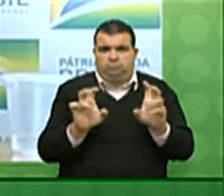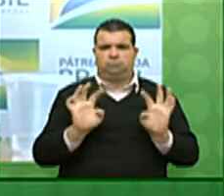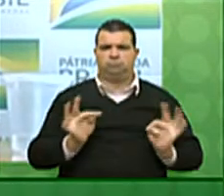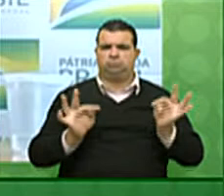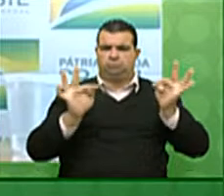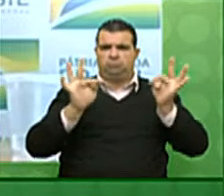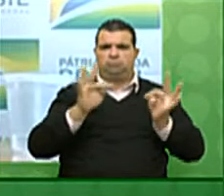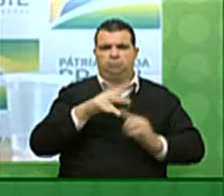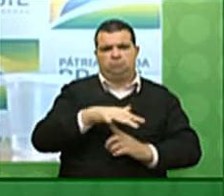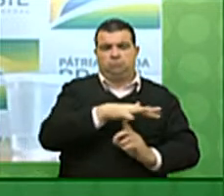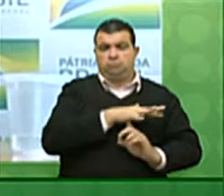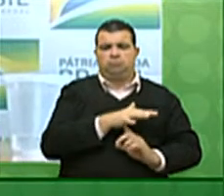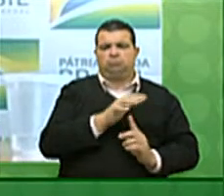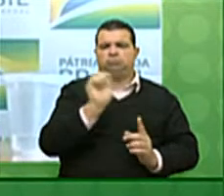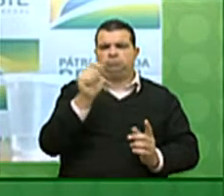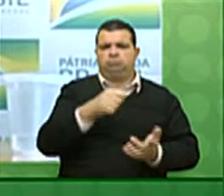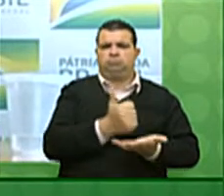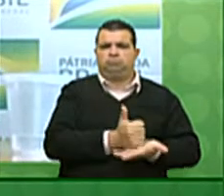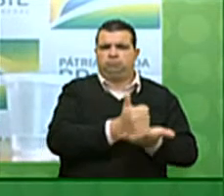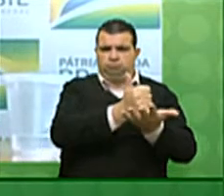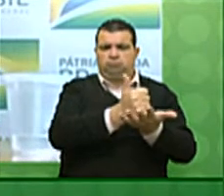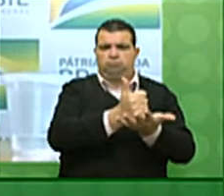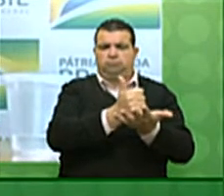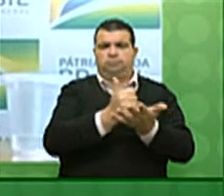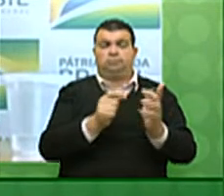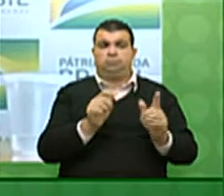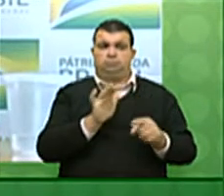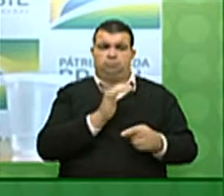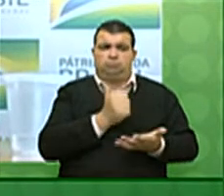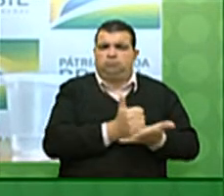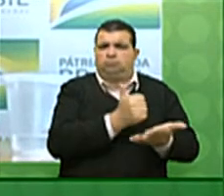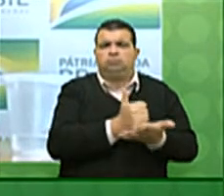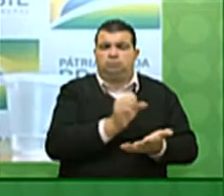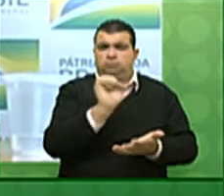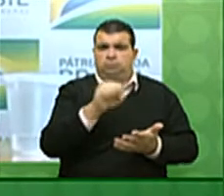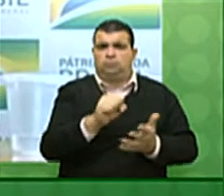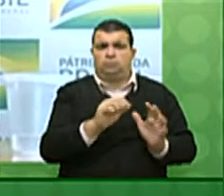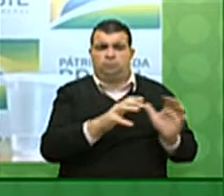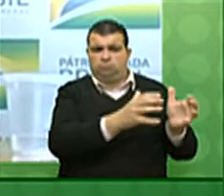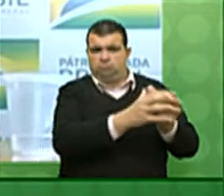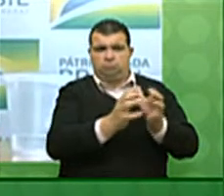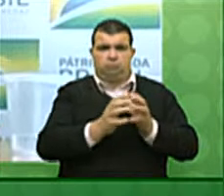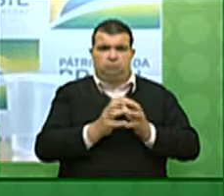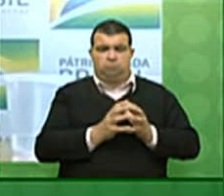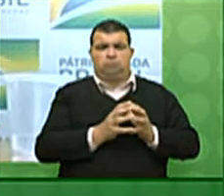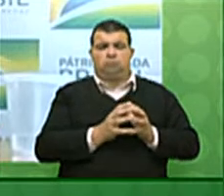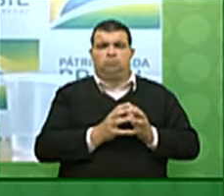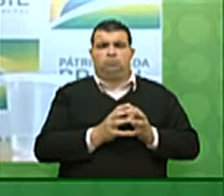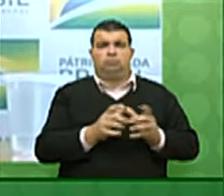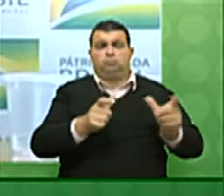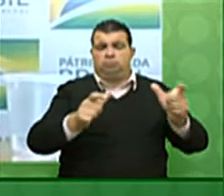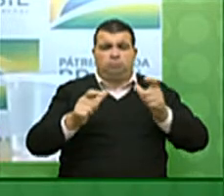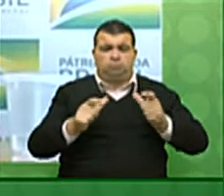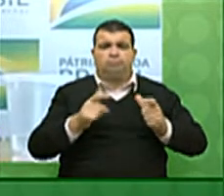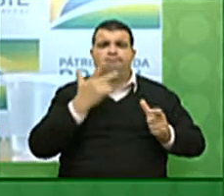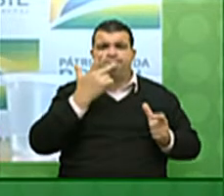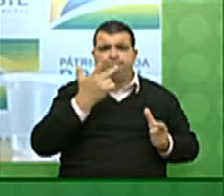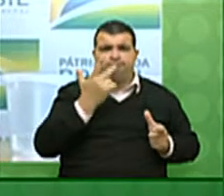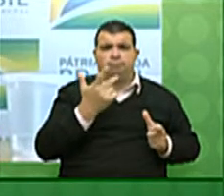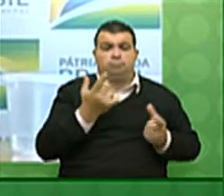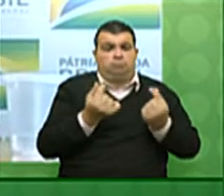ambientalmente sustentáveis, favorecendo iniciativas em linha com a chamada